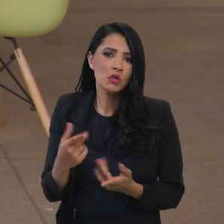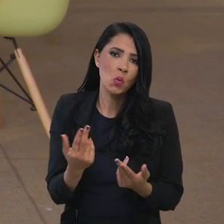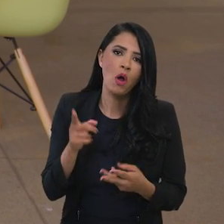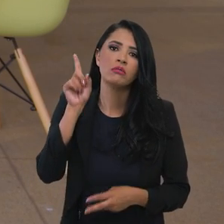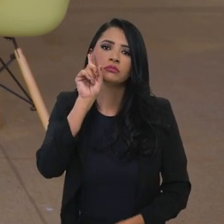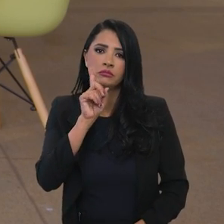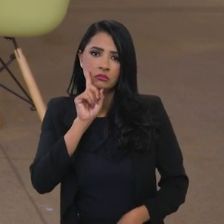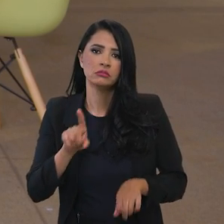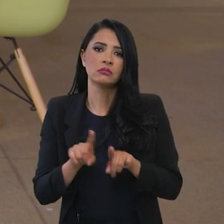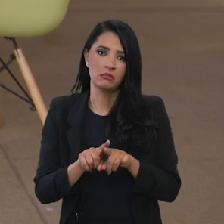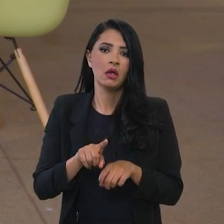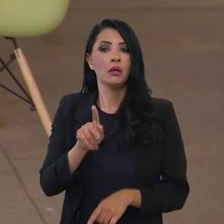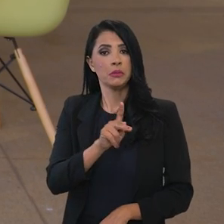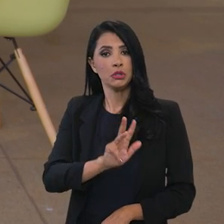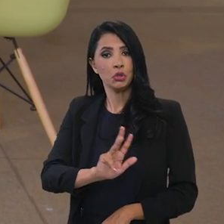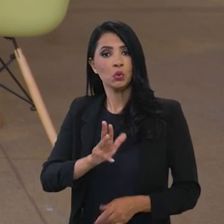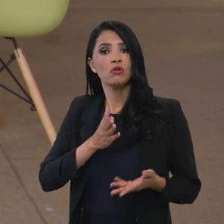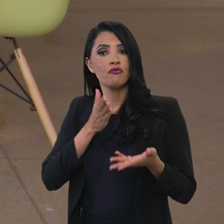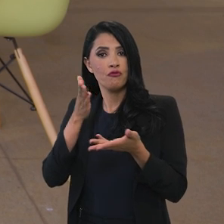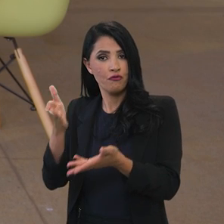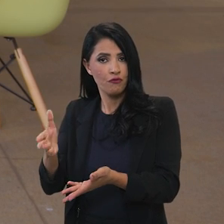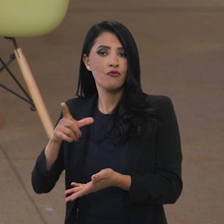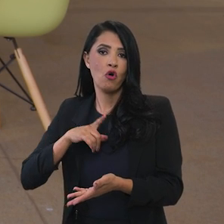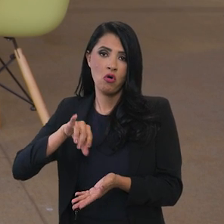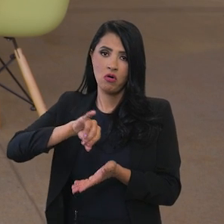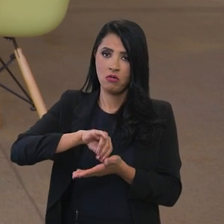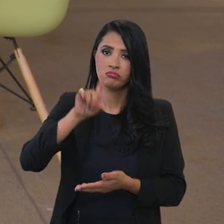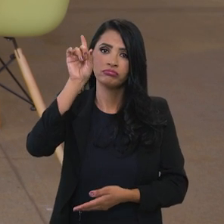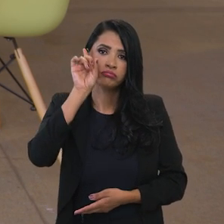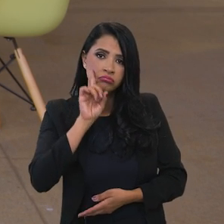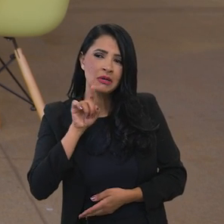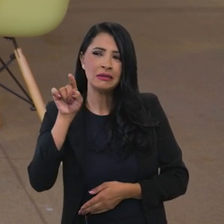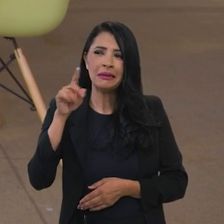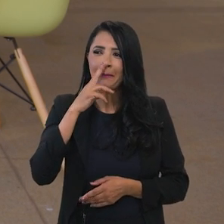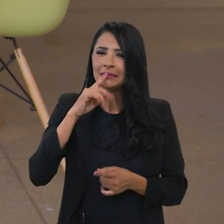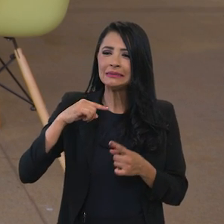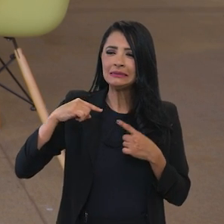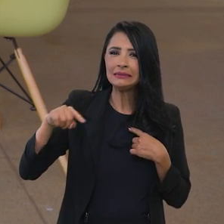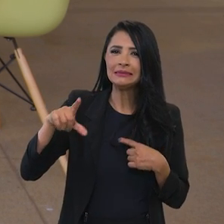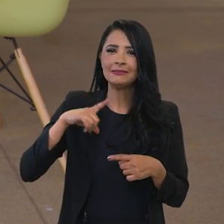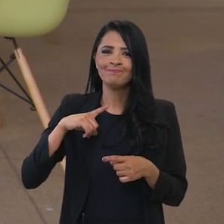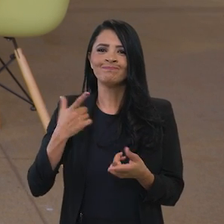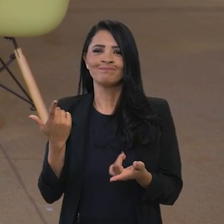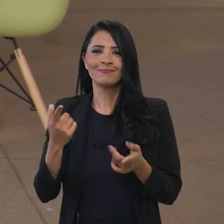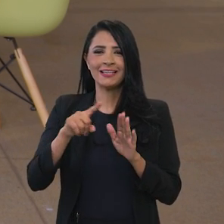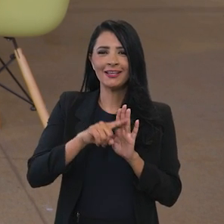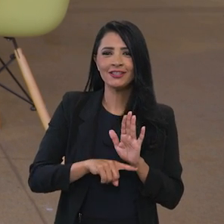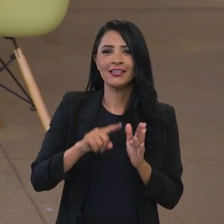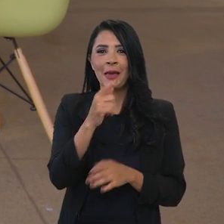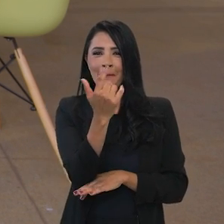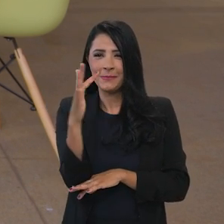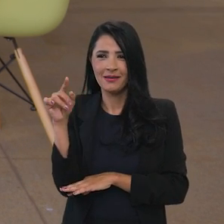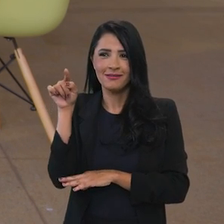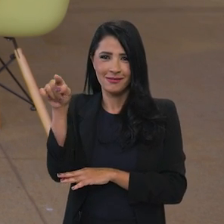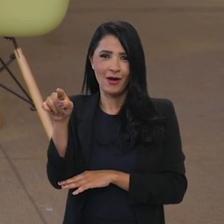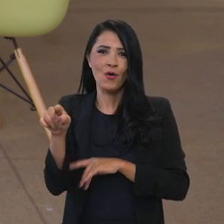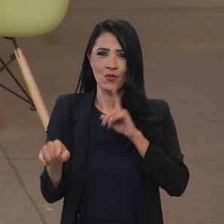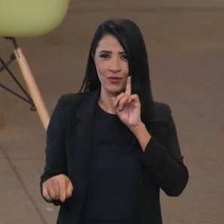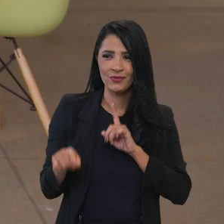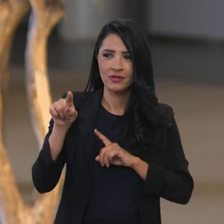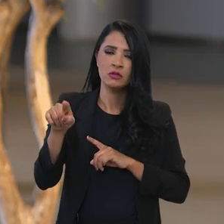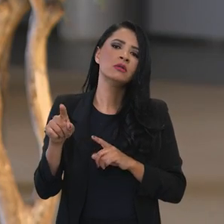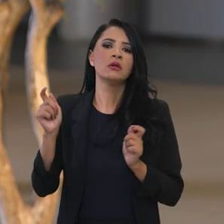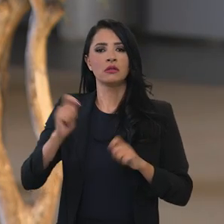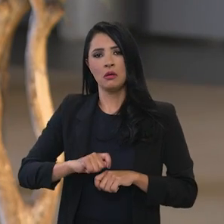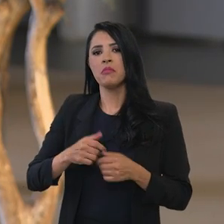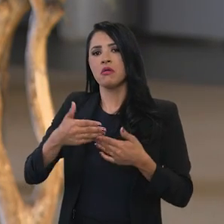também na área de posicionamento da imagem do país, dos produtos brasileiros no mercado americano, no mundo. E com a União Europeia,